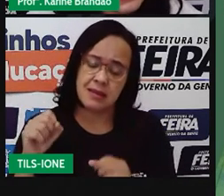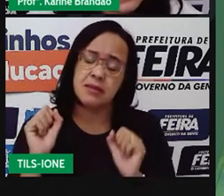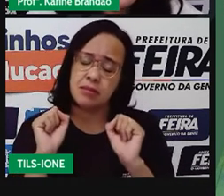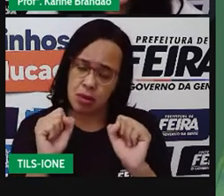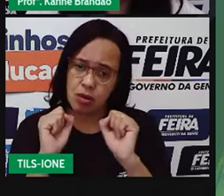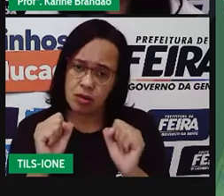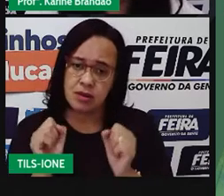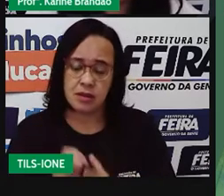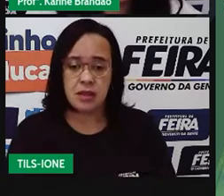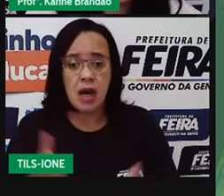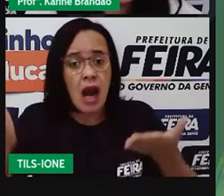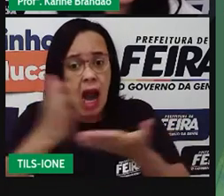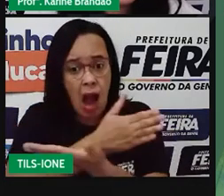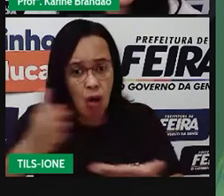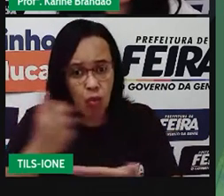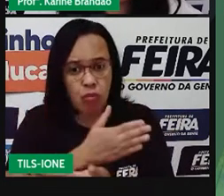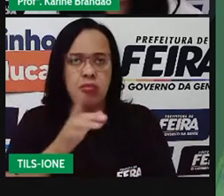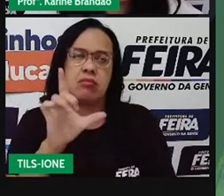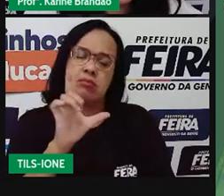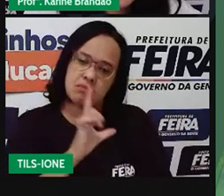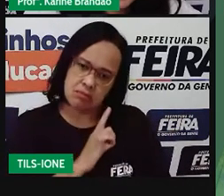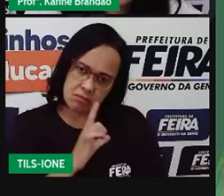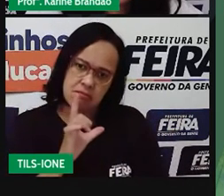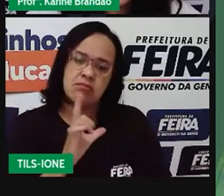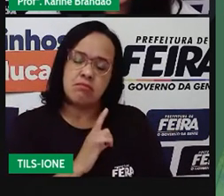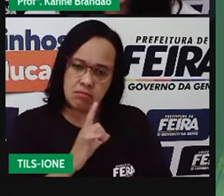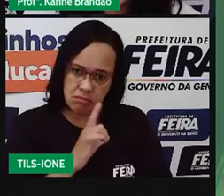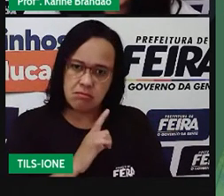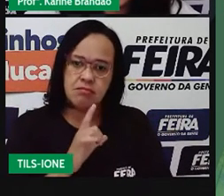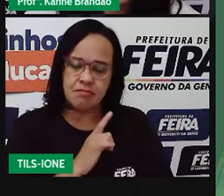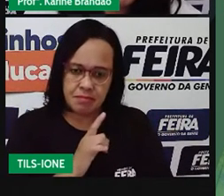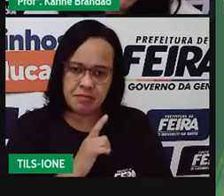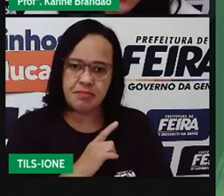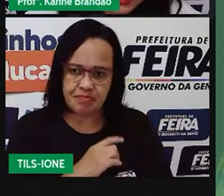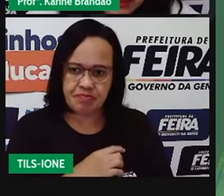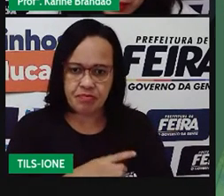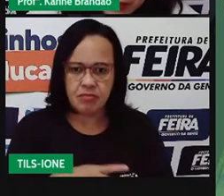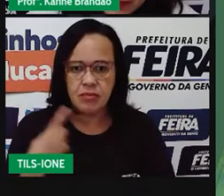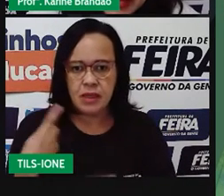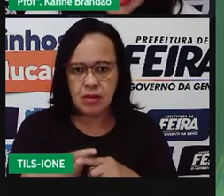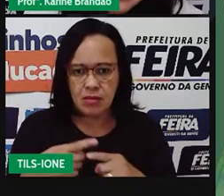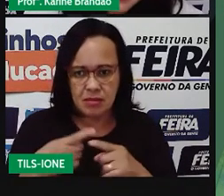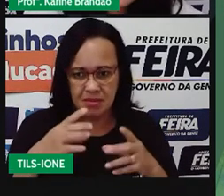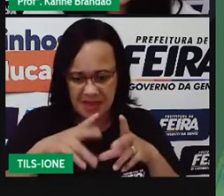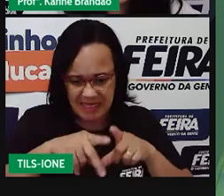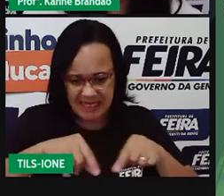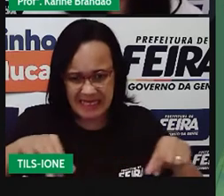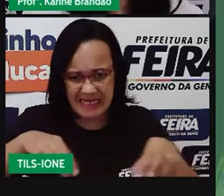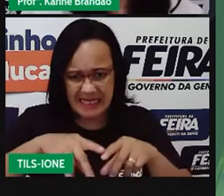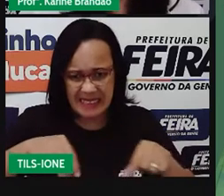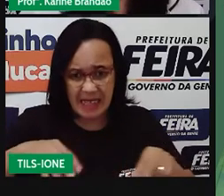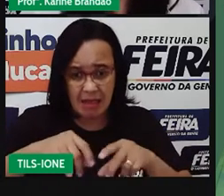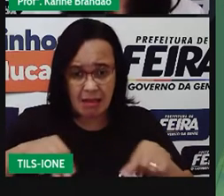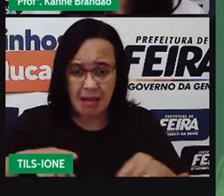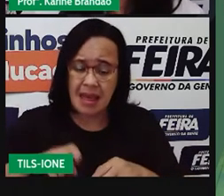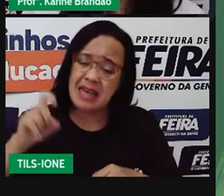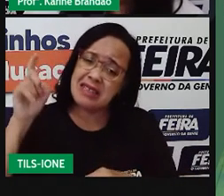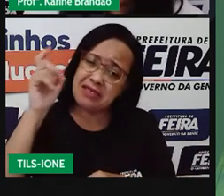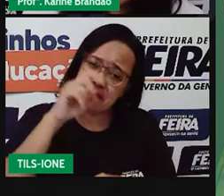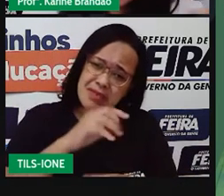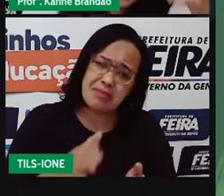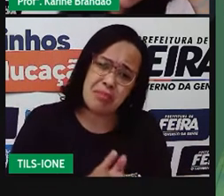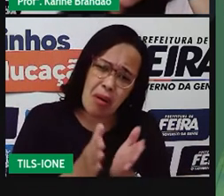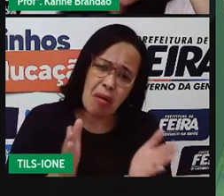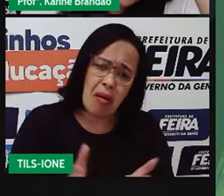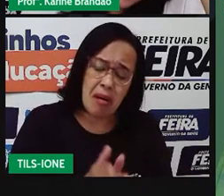Mas, existem plantas que estão num lugar, né, num solo muito pobre. E aí, então, uma das